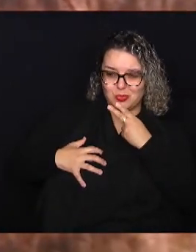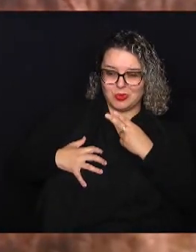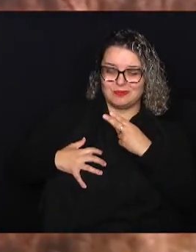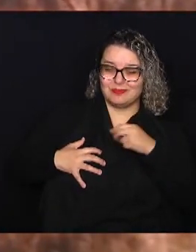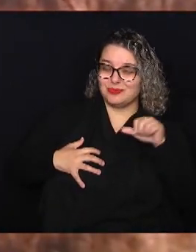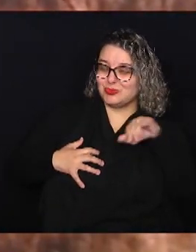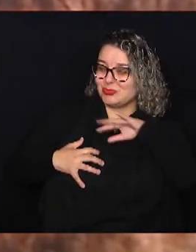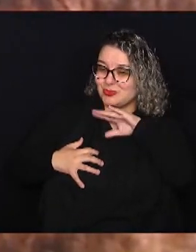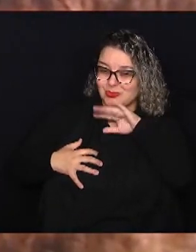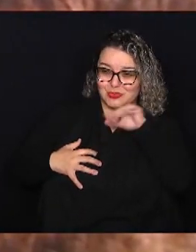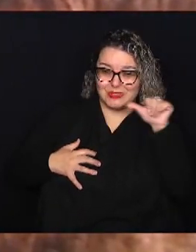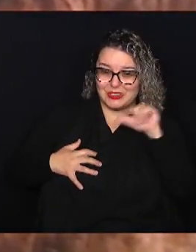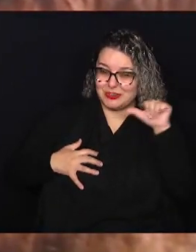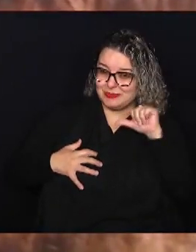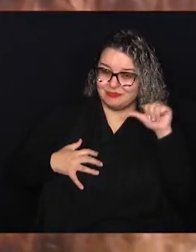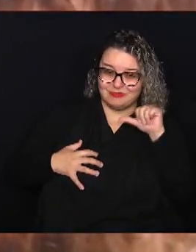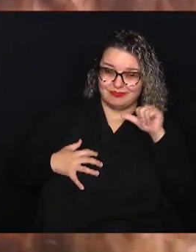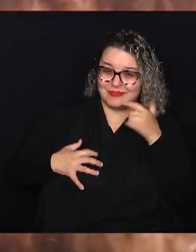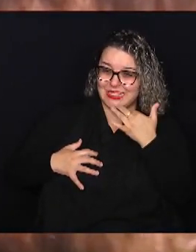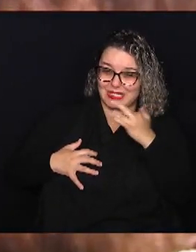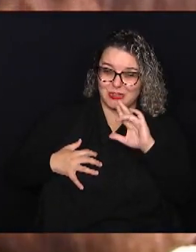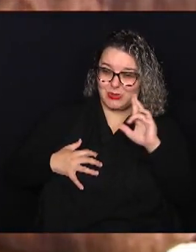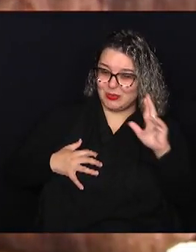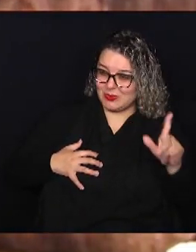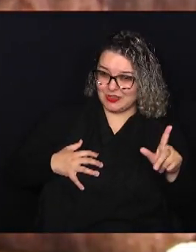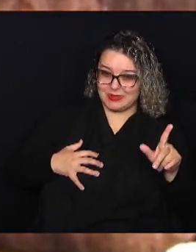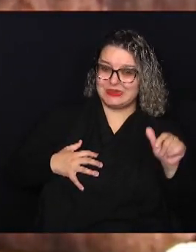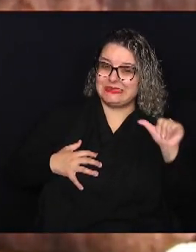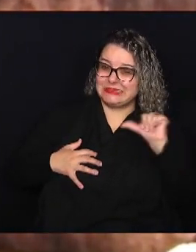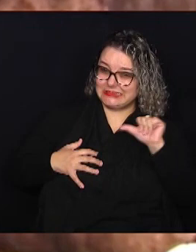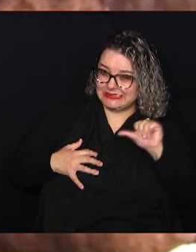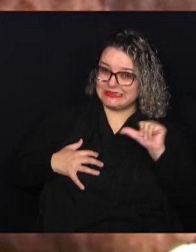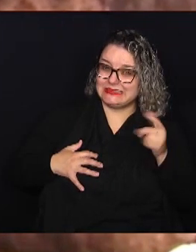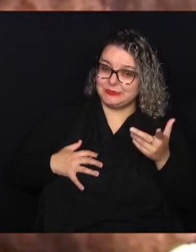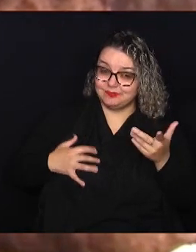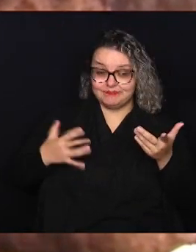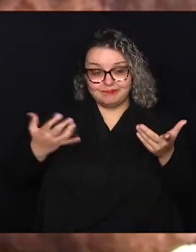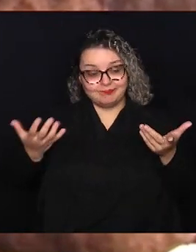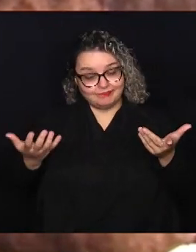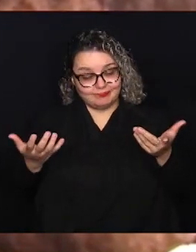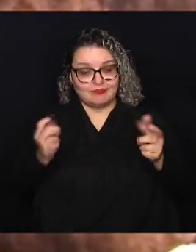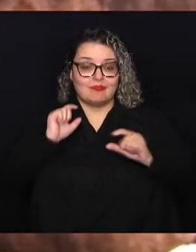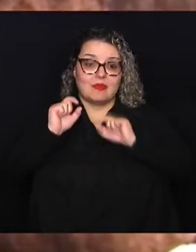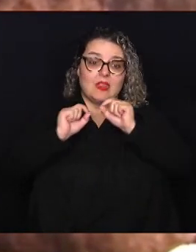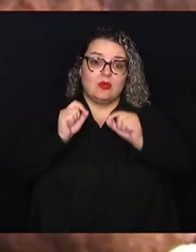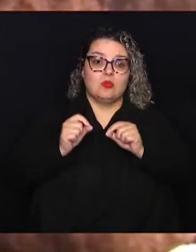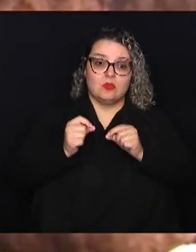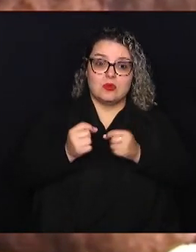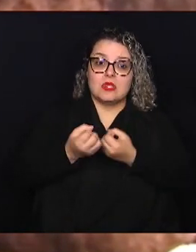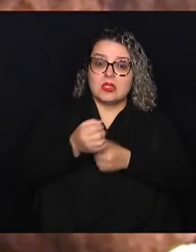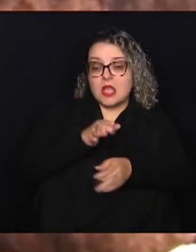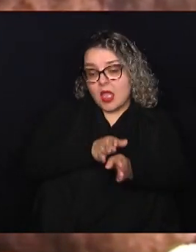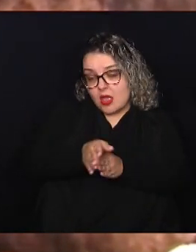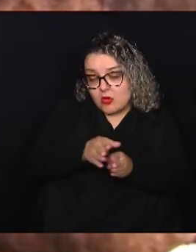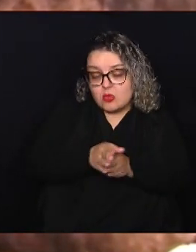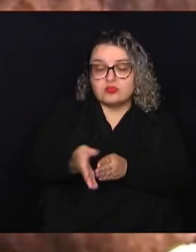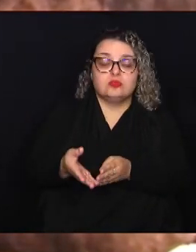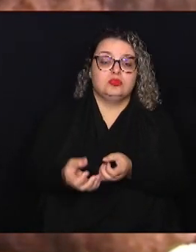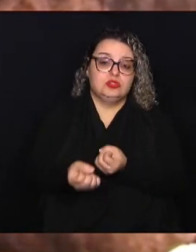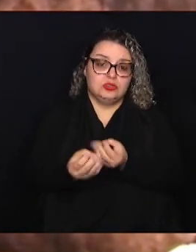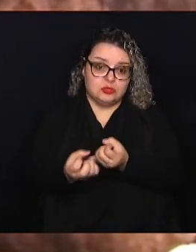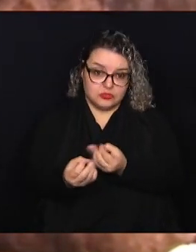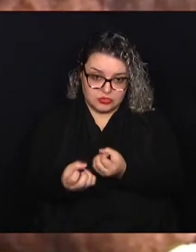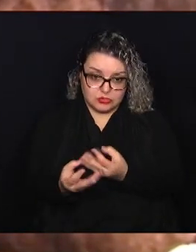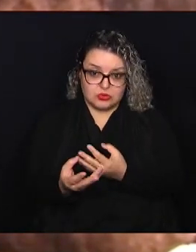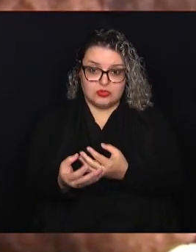fuma realmente já está bem pior. Então, o que a gente passa aqui de informação, o que a gente